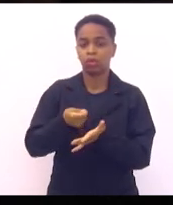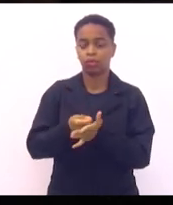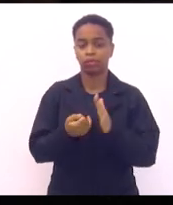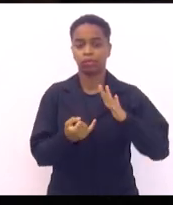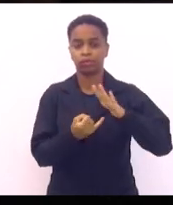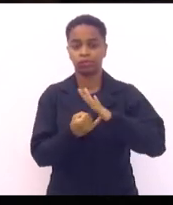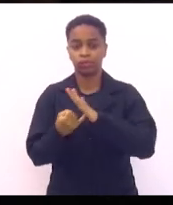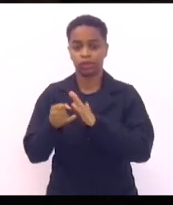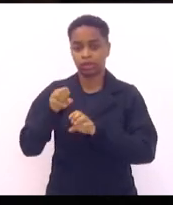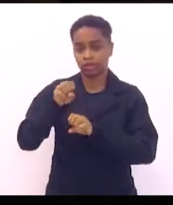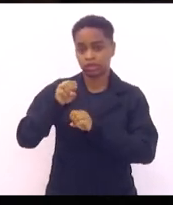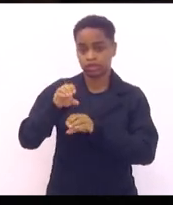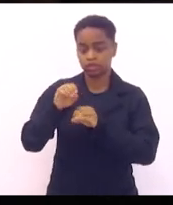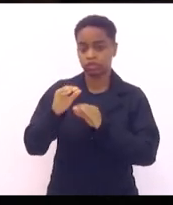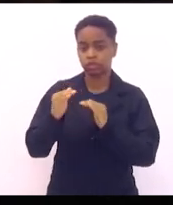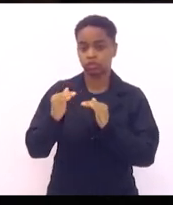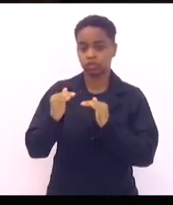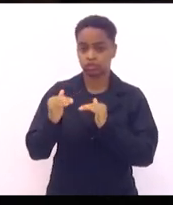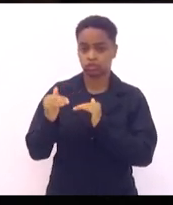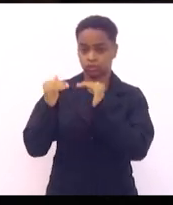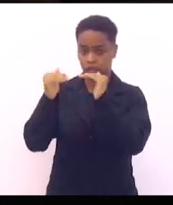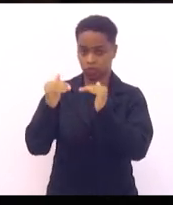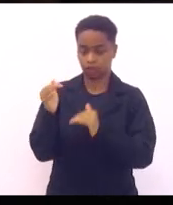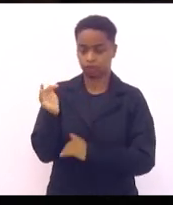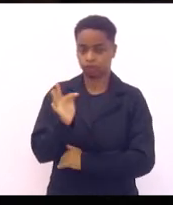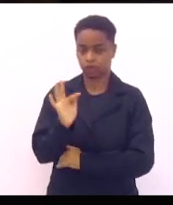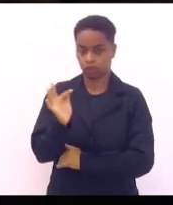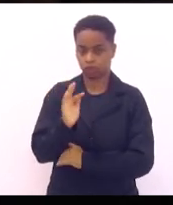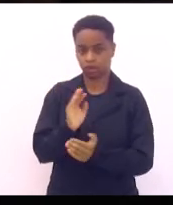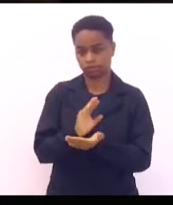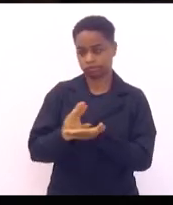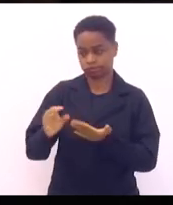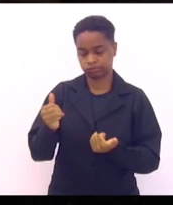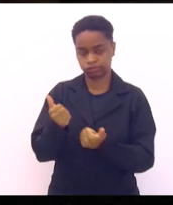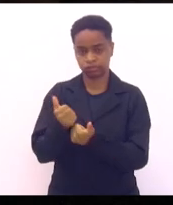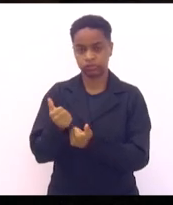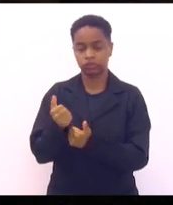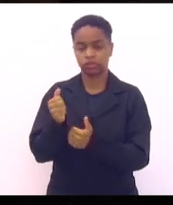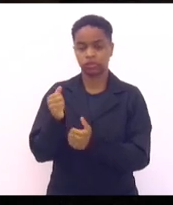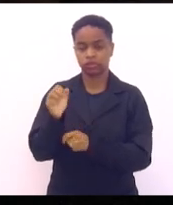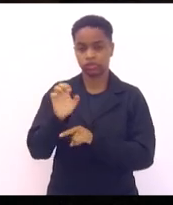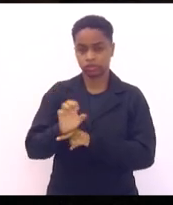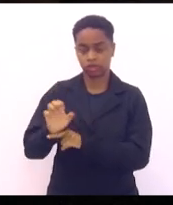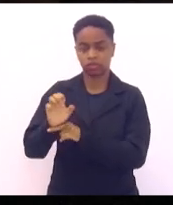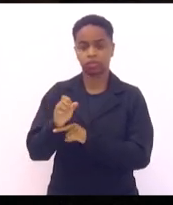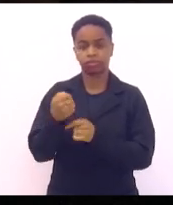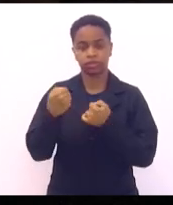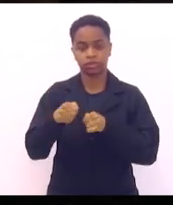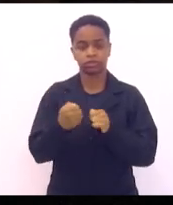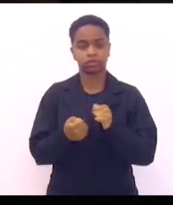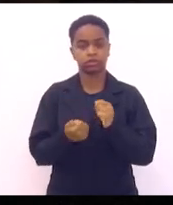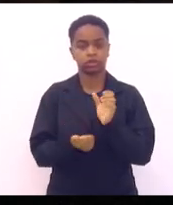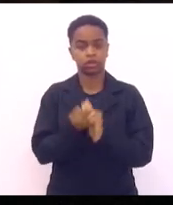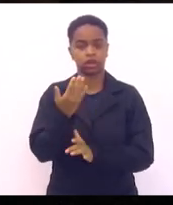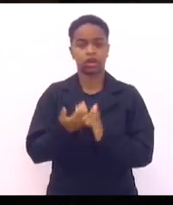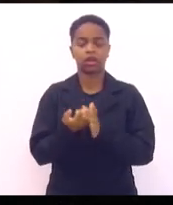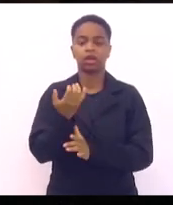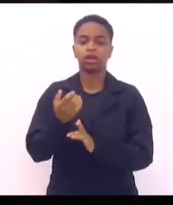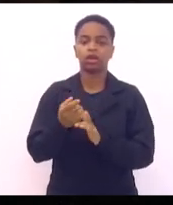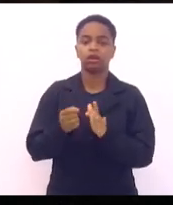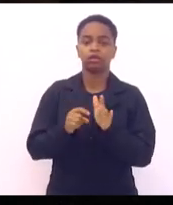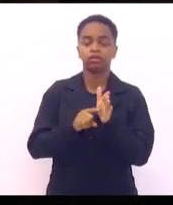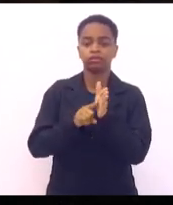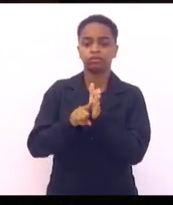instituições de ensino superior financiado pelo Estado enviar produções científicas, né, cujo objeto dispõe de temas